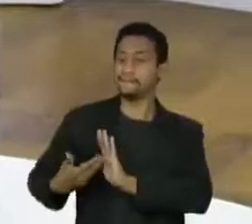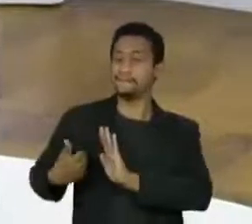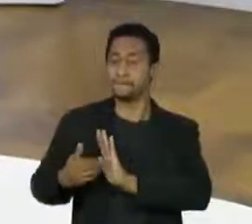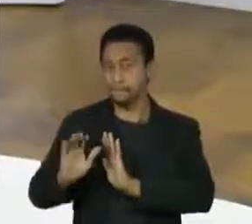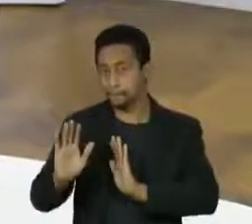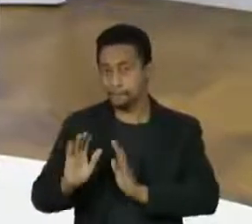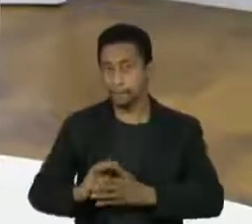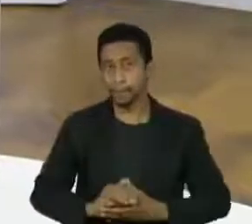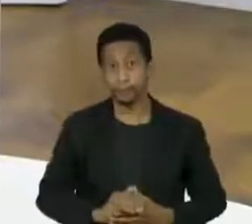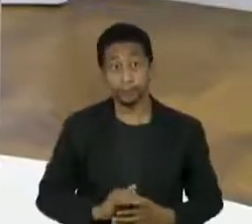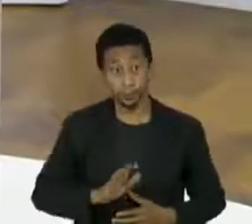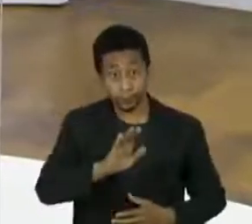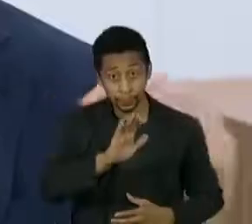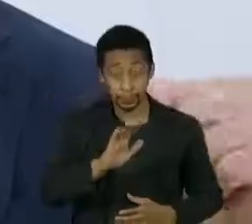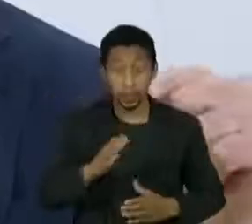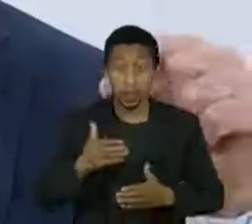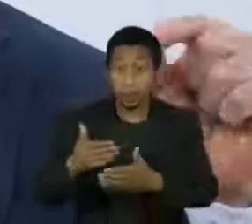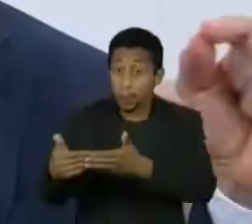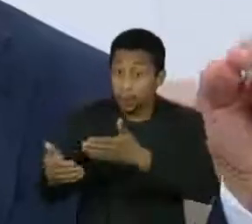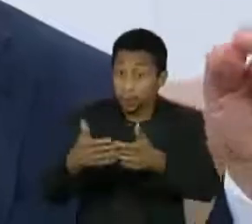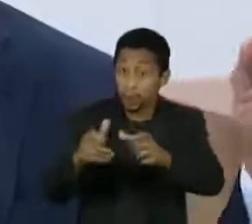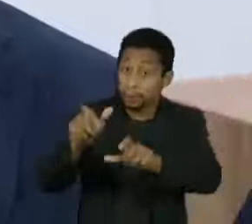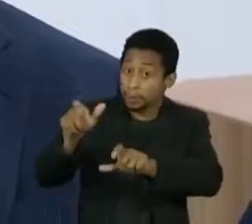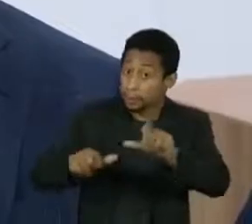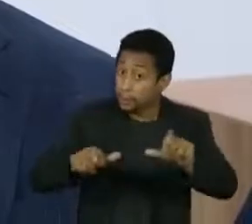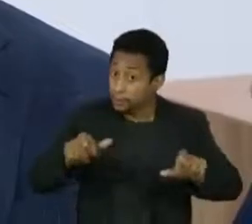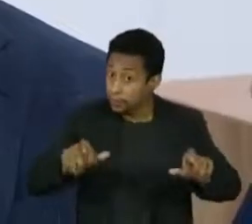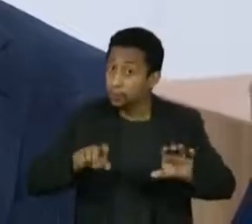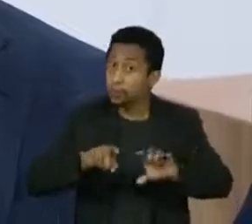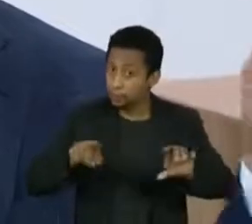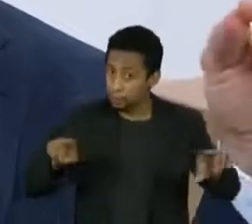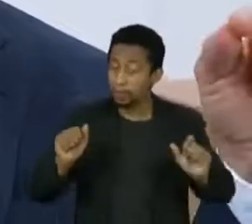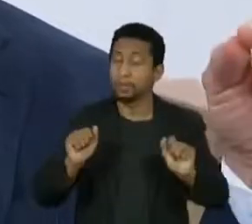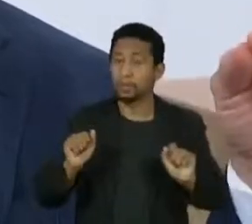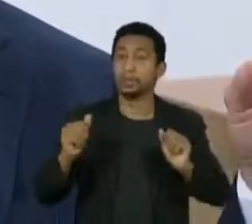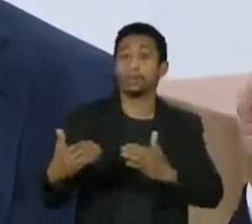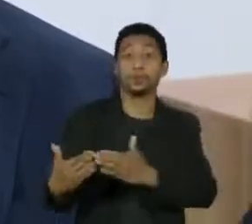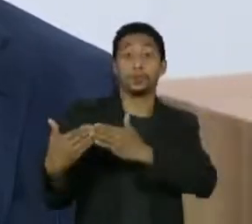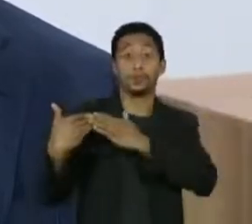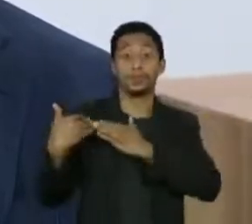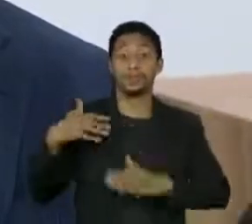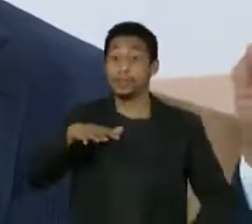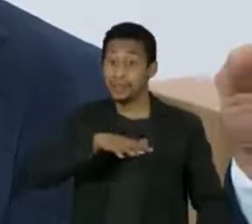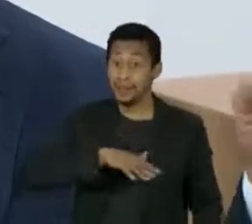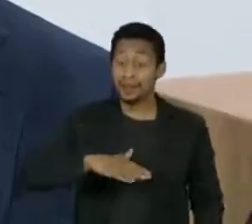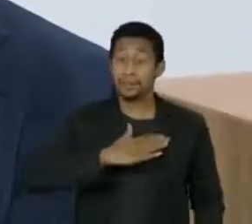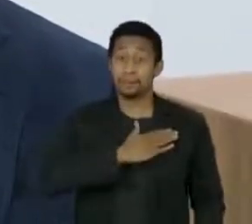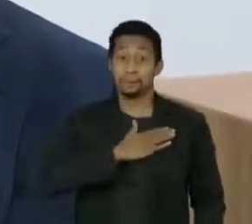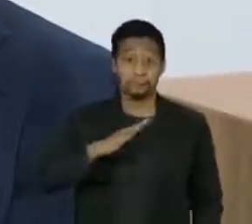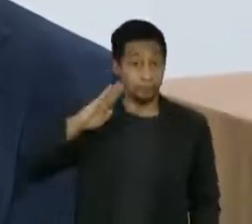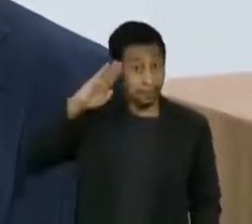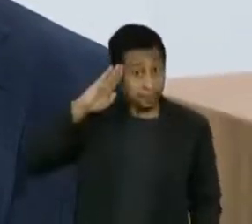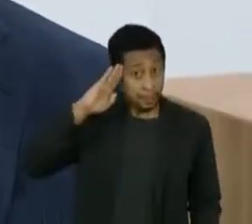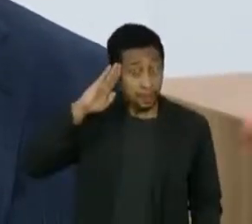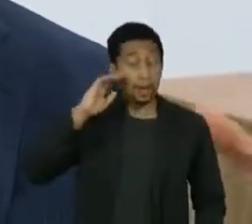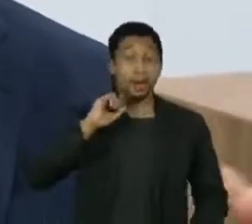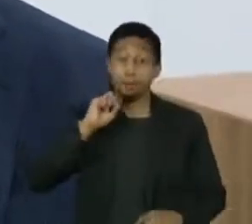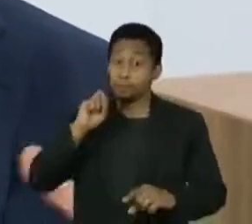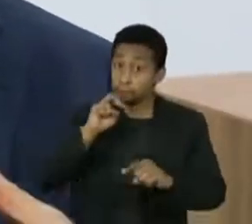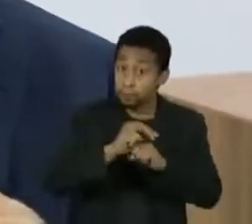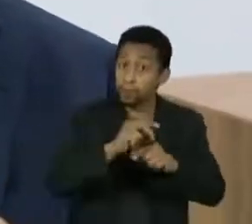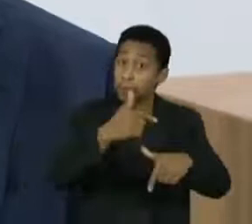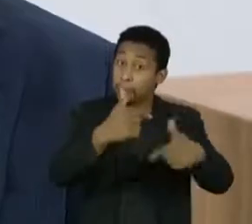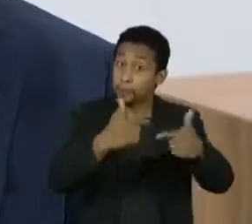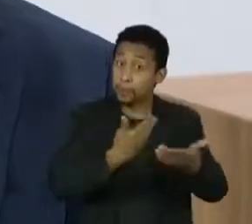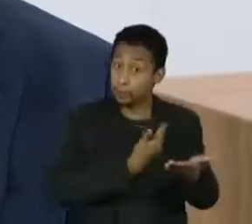entender que qualquer militar, quando ele ocupa um cargo desse, ele está ali na posição de um civil. Então,